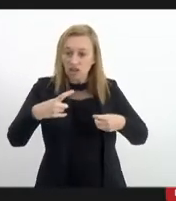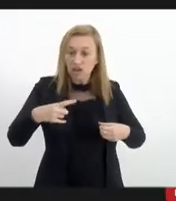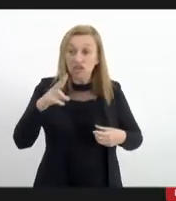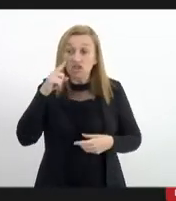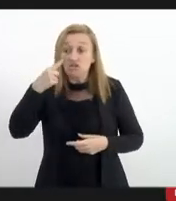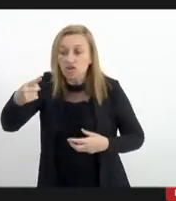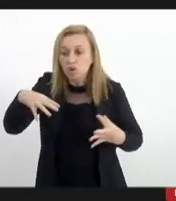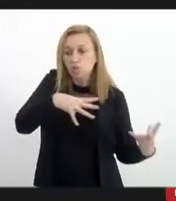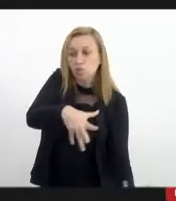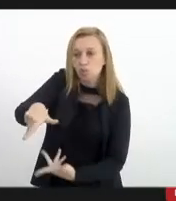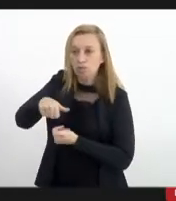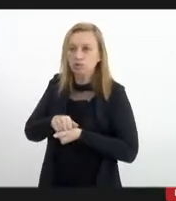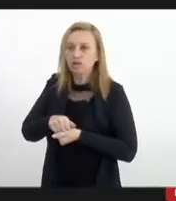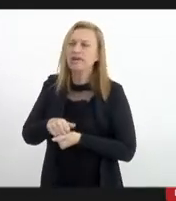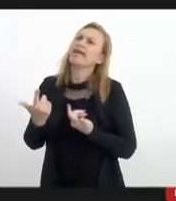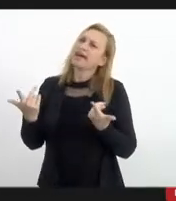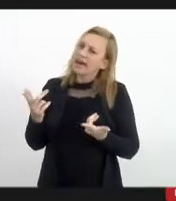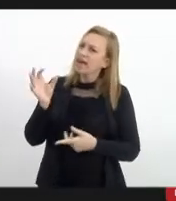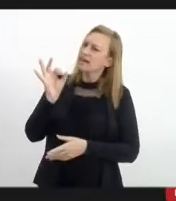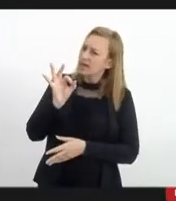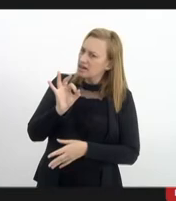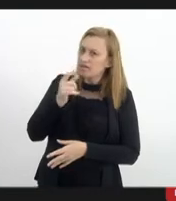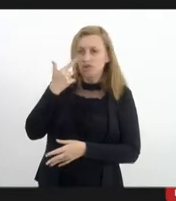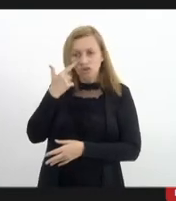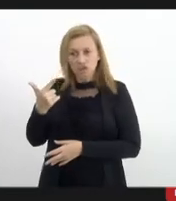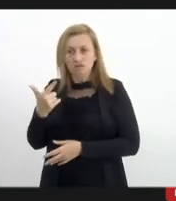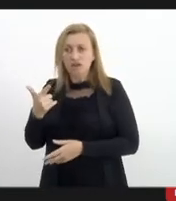é óbvio que a gente entende isso como sendo uma excepcionalidade.